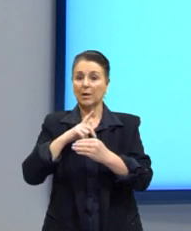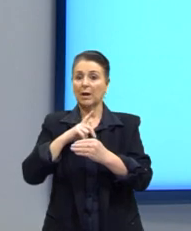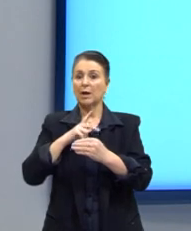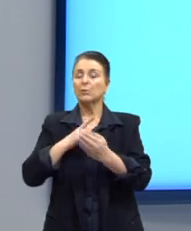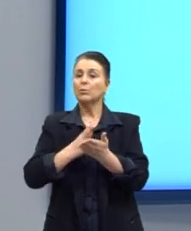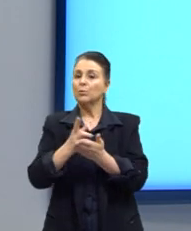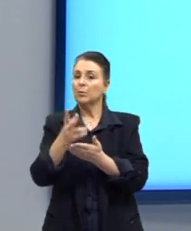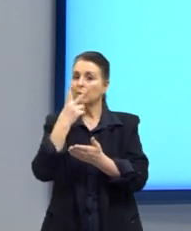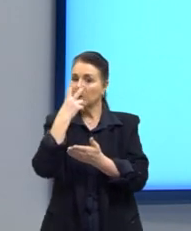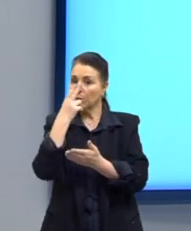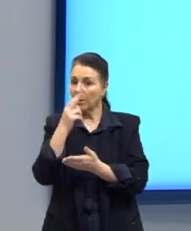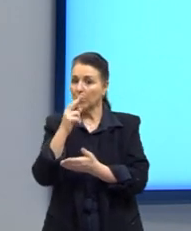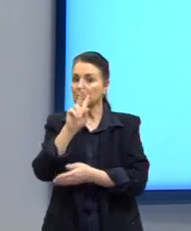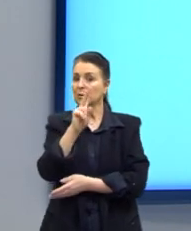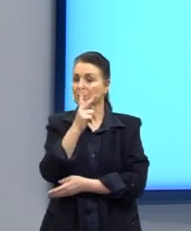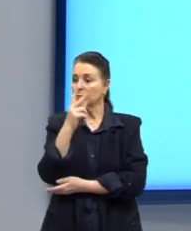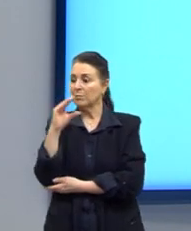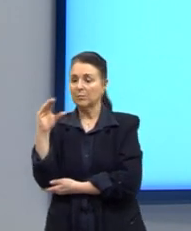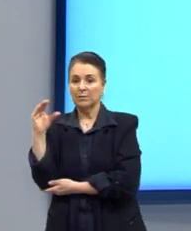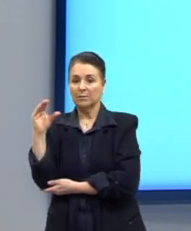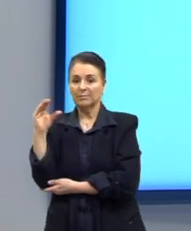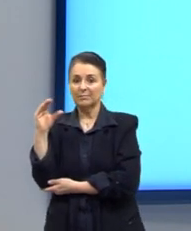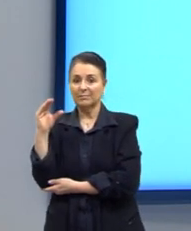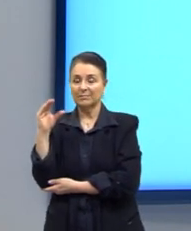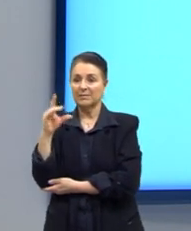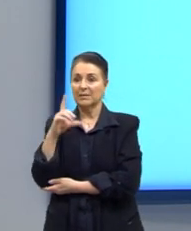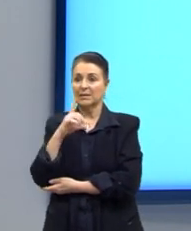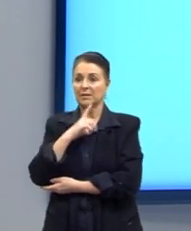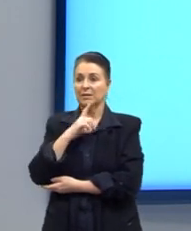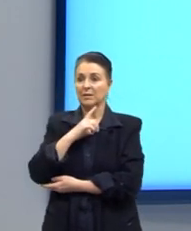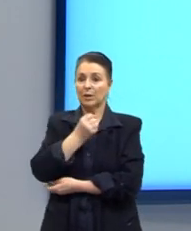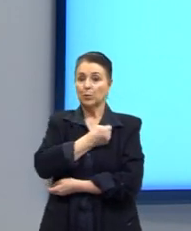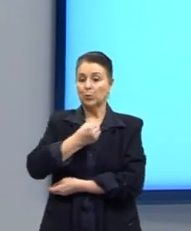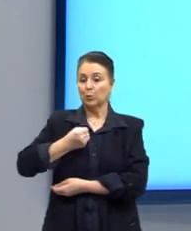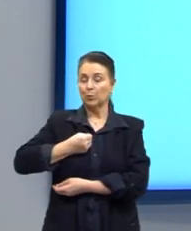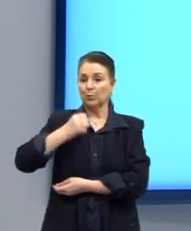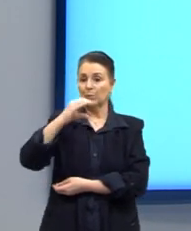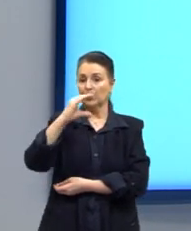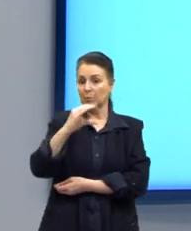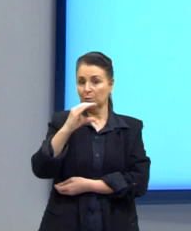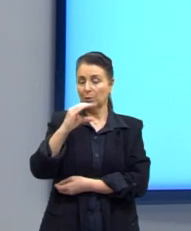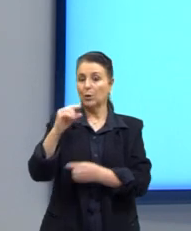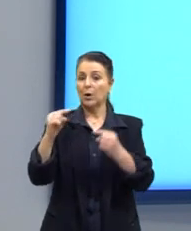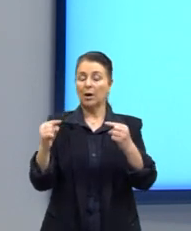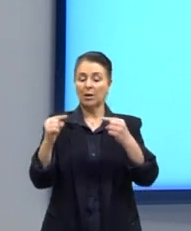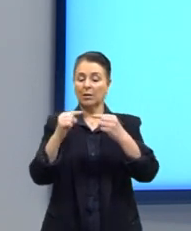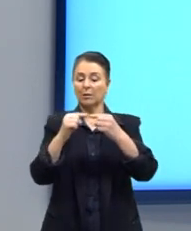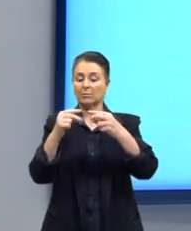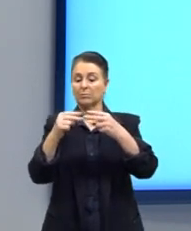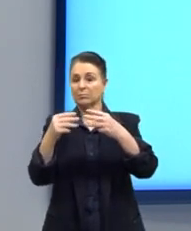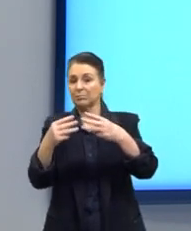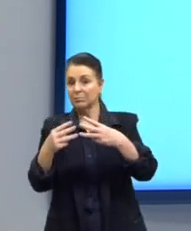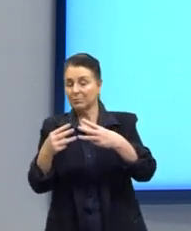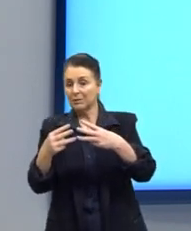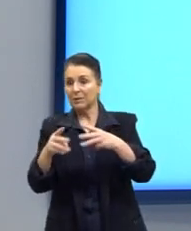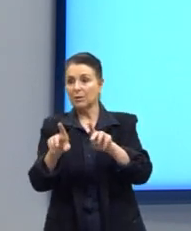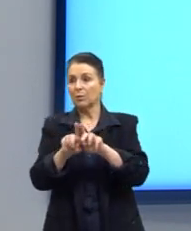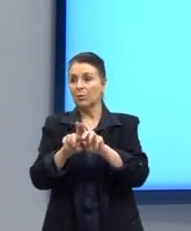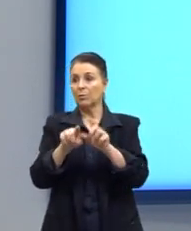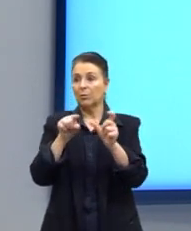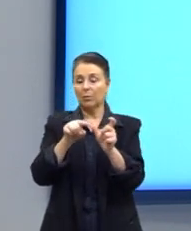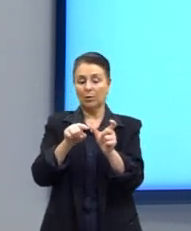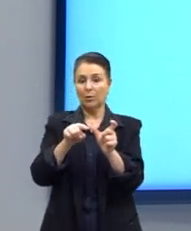seguir como os hidrocarbonetos, por exemplo, né? Que eu vou ter o número de carbonos, o tipo de ligação e a terminação em U.